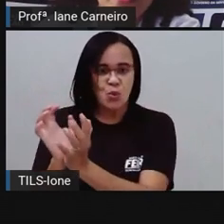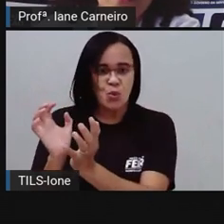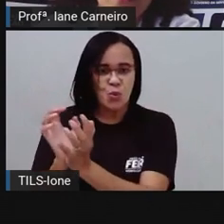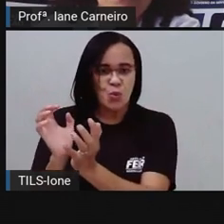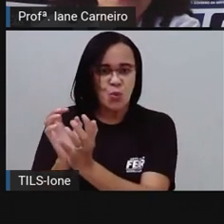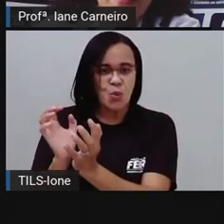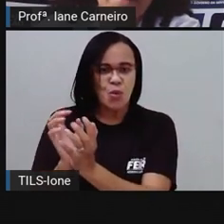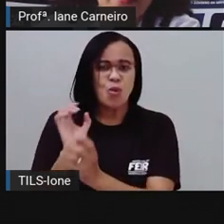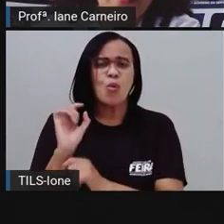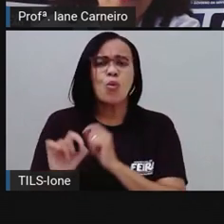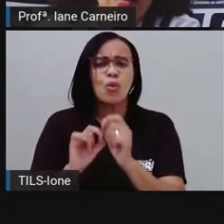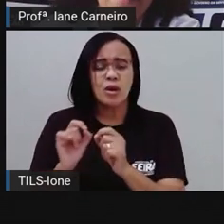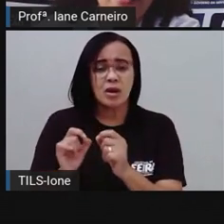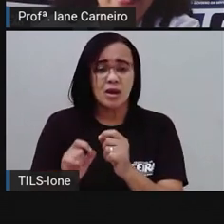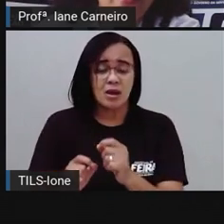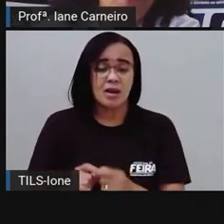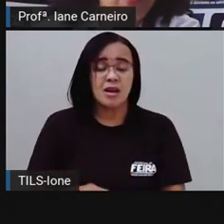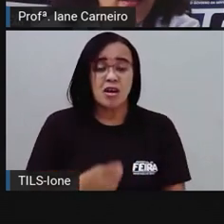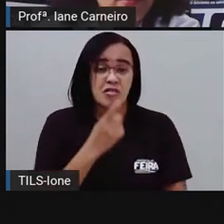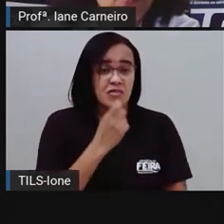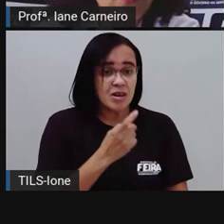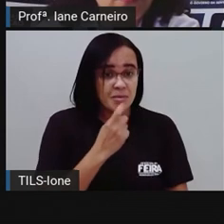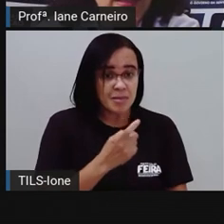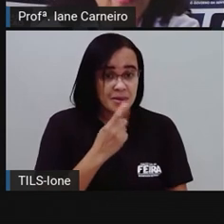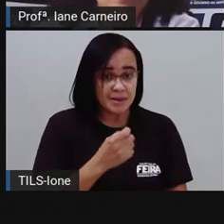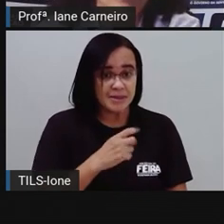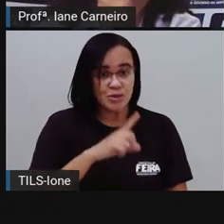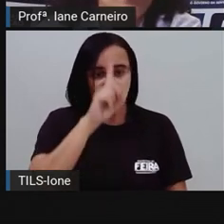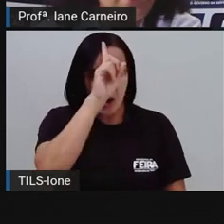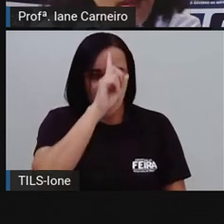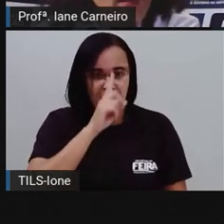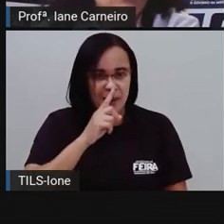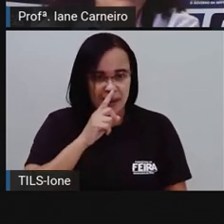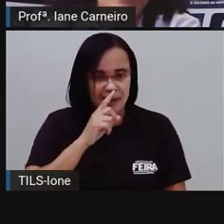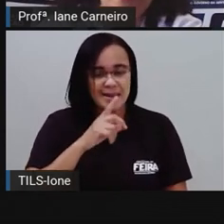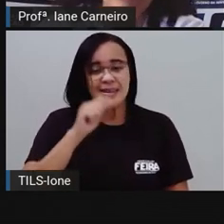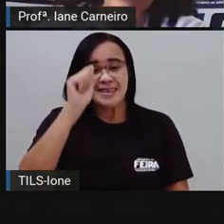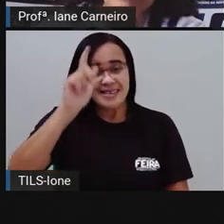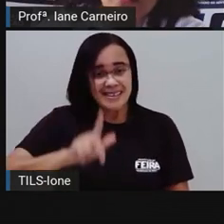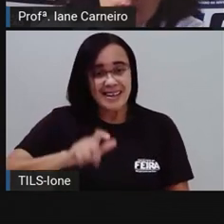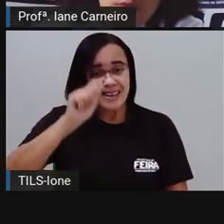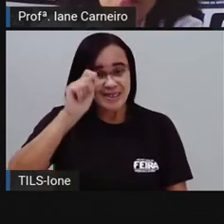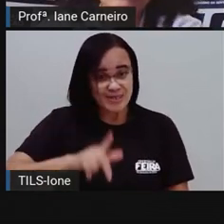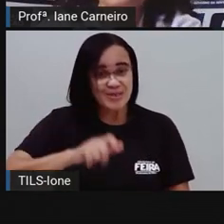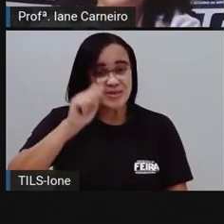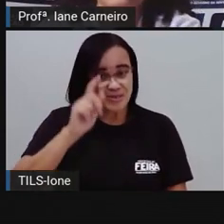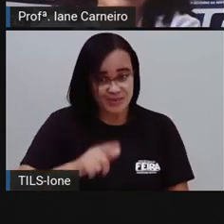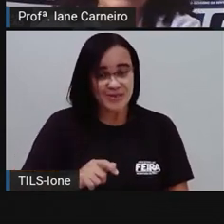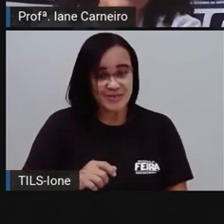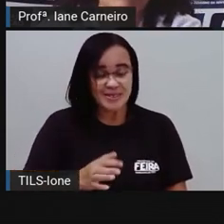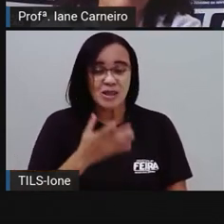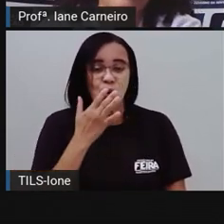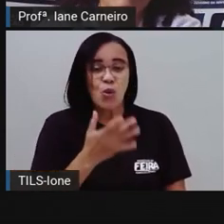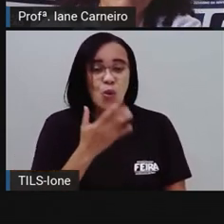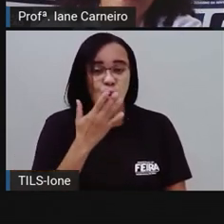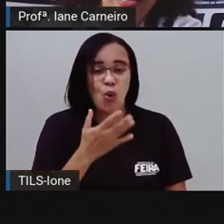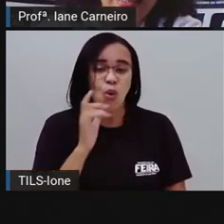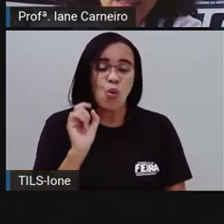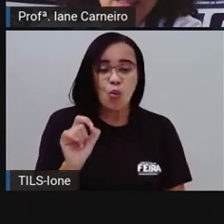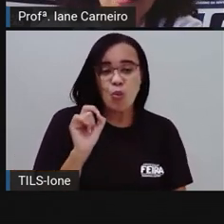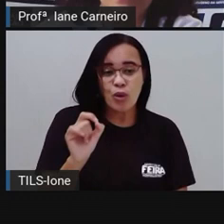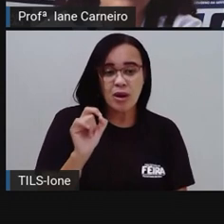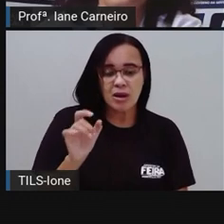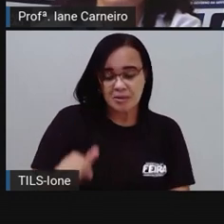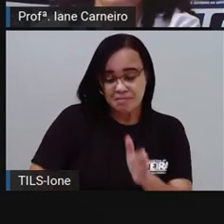grupo aqui, ó, vermelho, amarelo e azul, né? Vermelho, amarelo e azul são cores primárias.